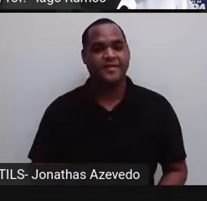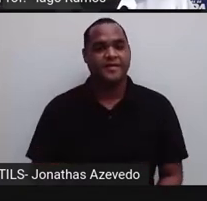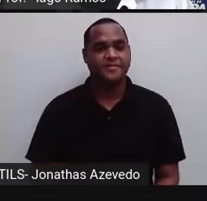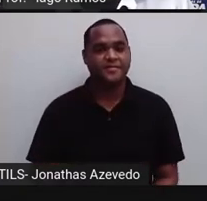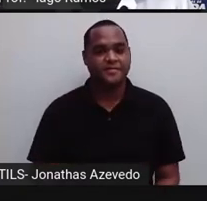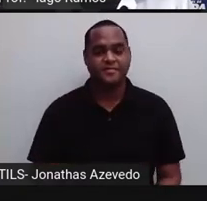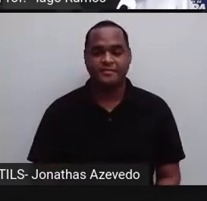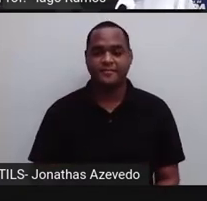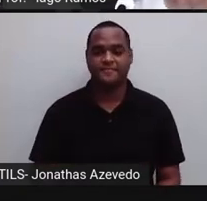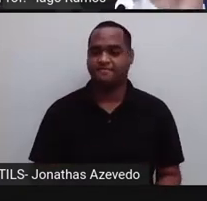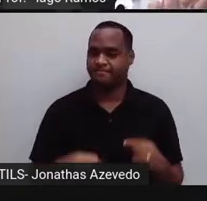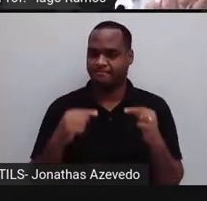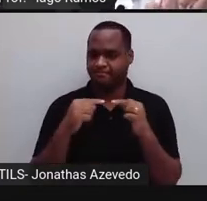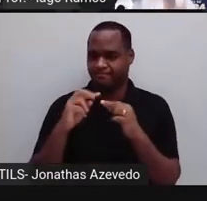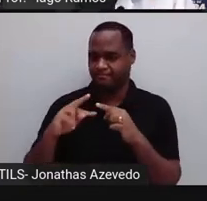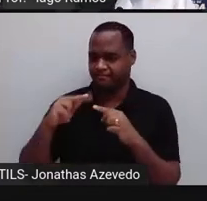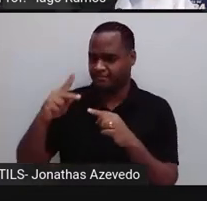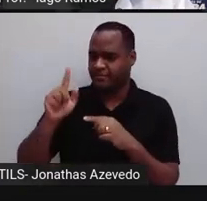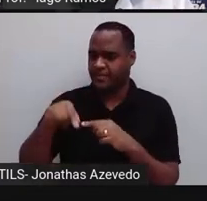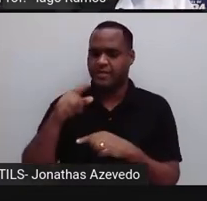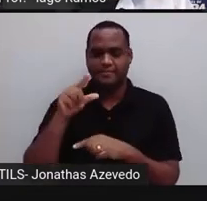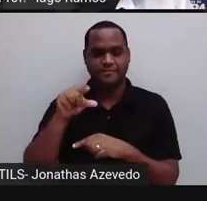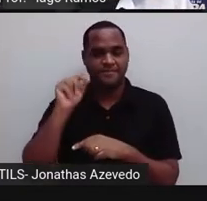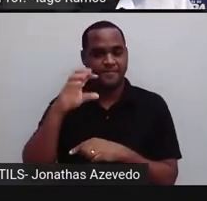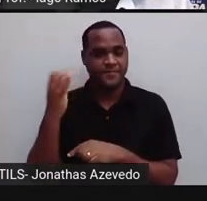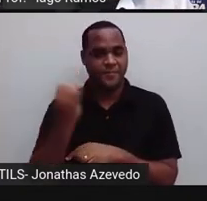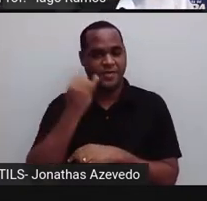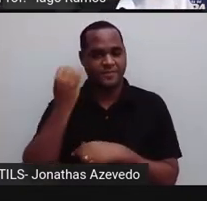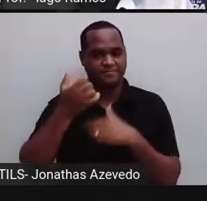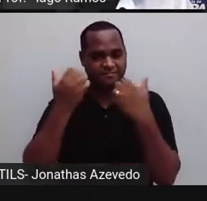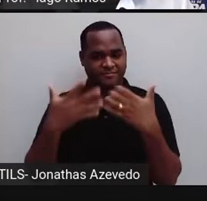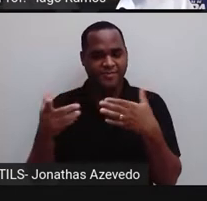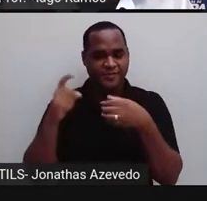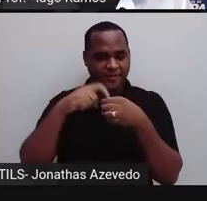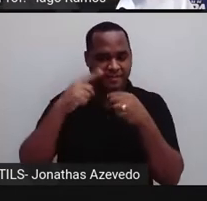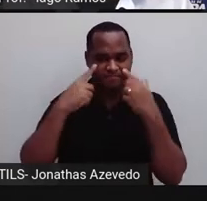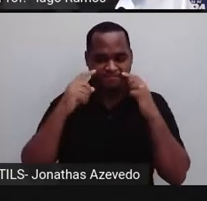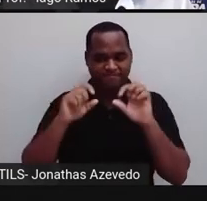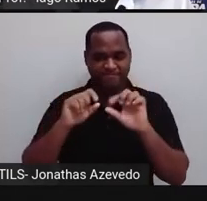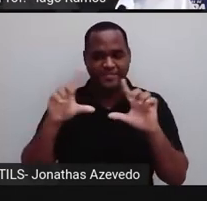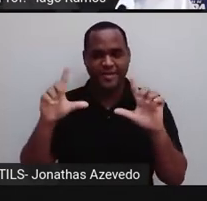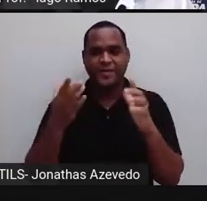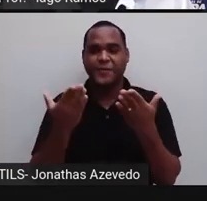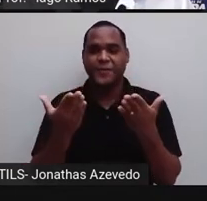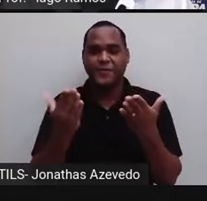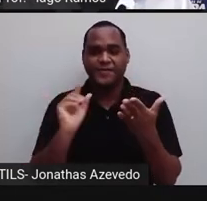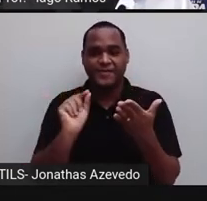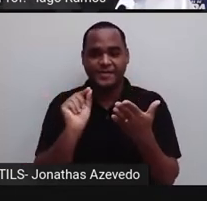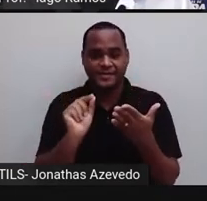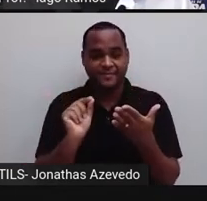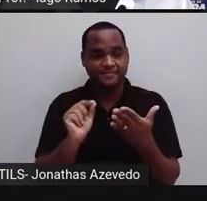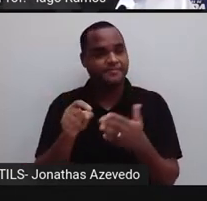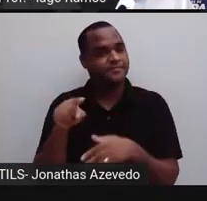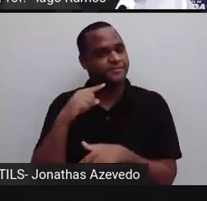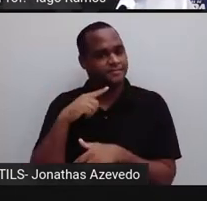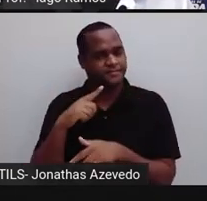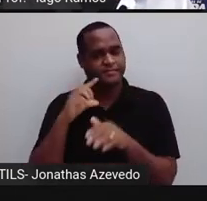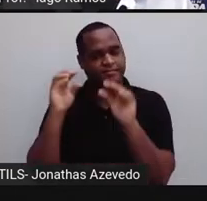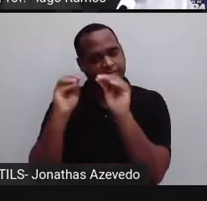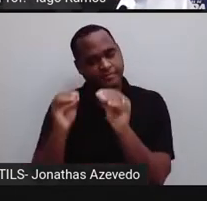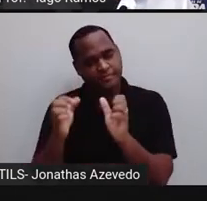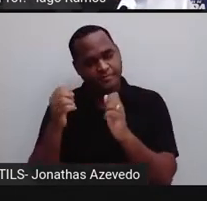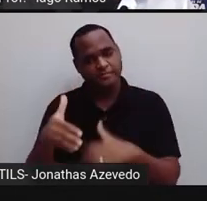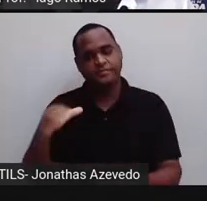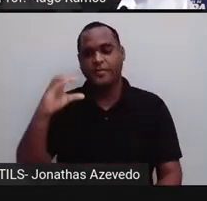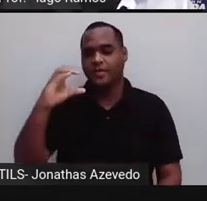a potência, mas tem um detalhezinho, eu vou voltar aqui na tela, olha só, a gente tinha colocado ali a letra